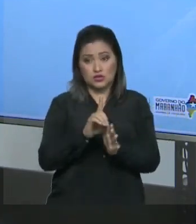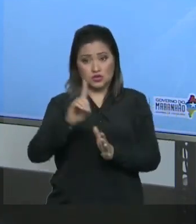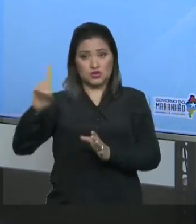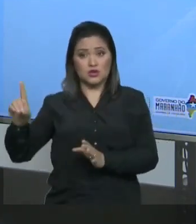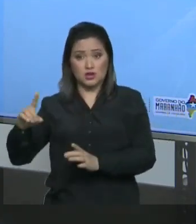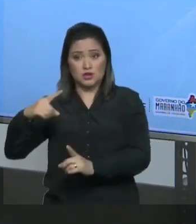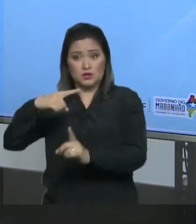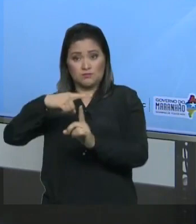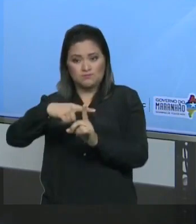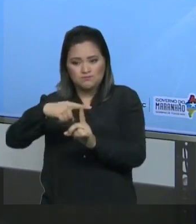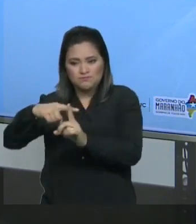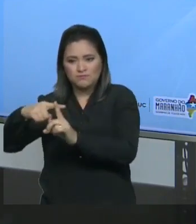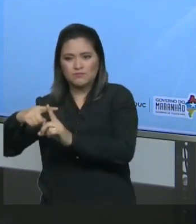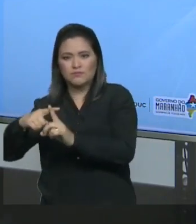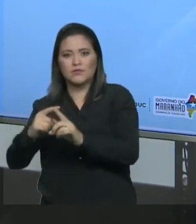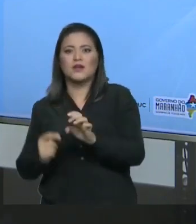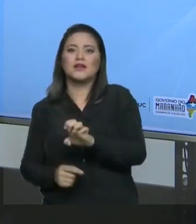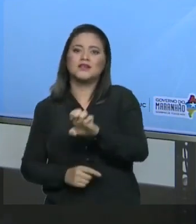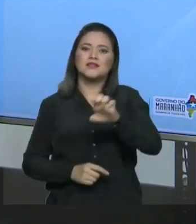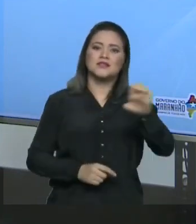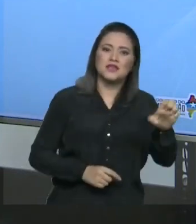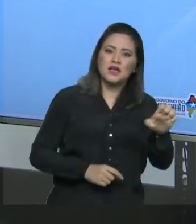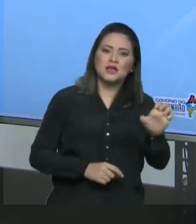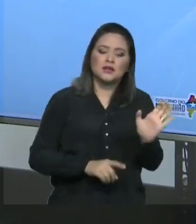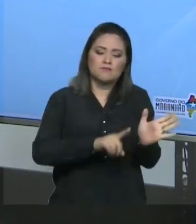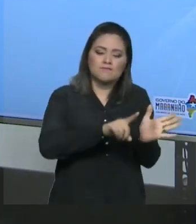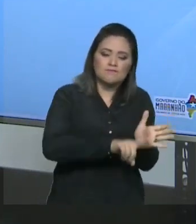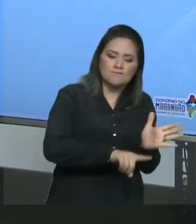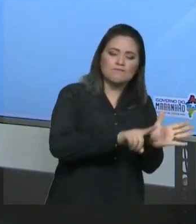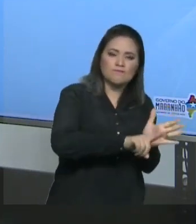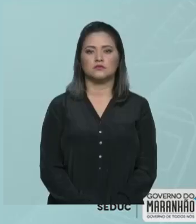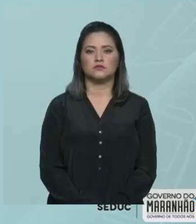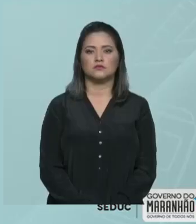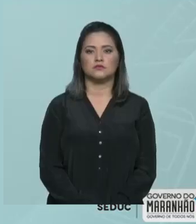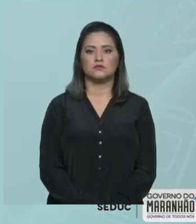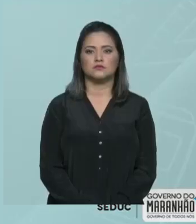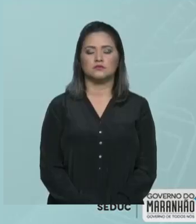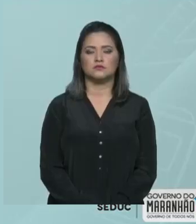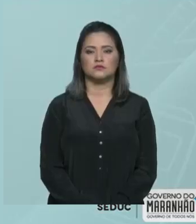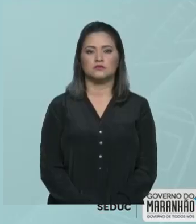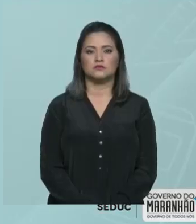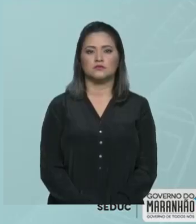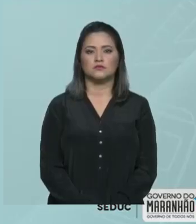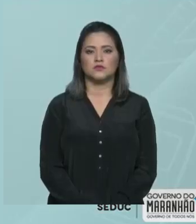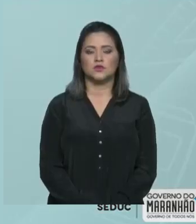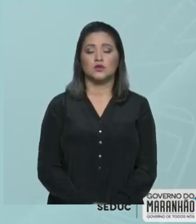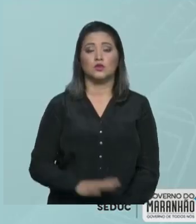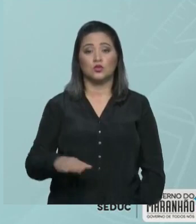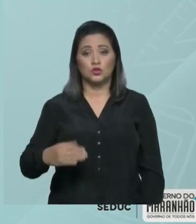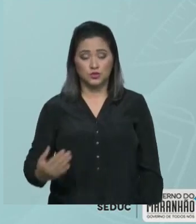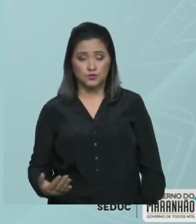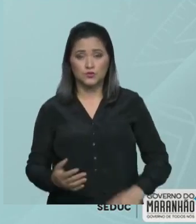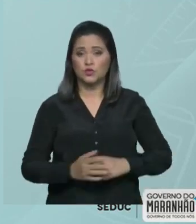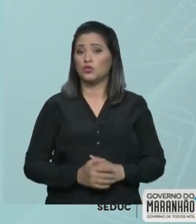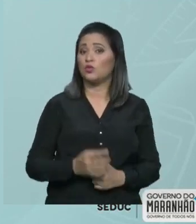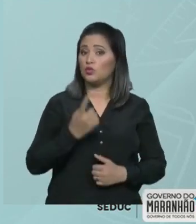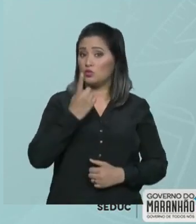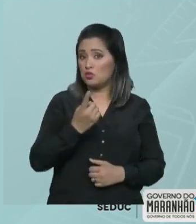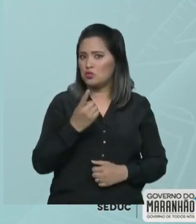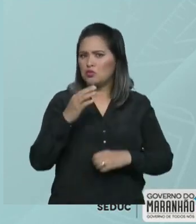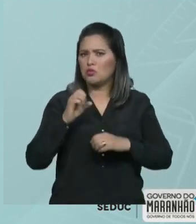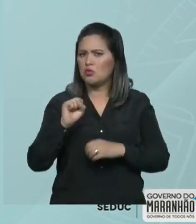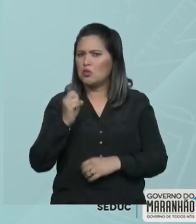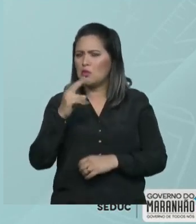subtração. Então, vamos lá para a terceira regra. quando um ou mais símbolos são colocados à